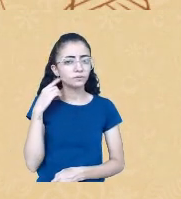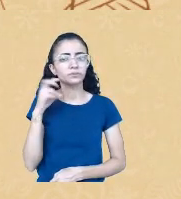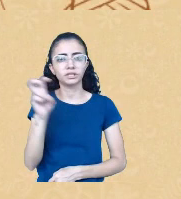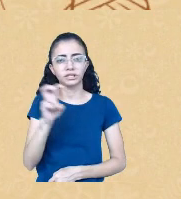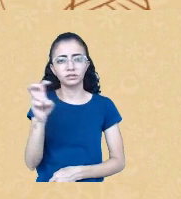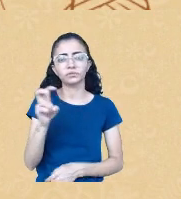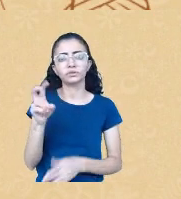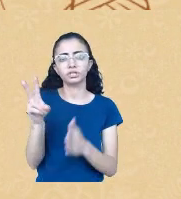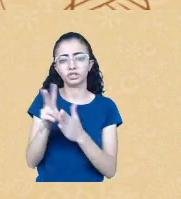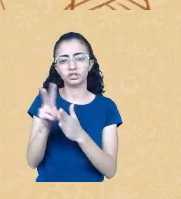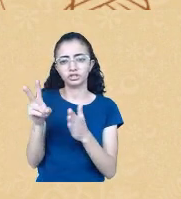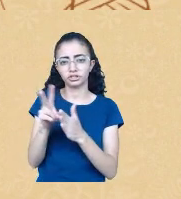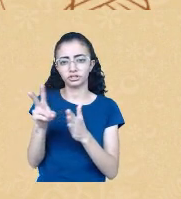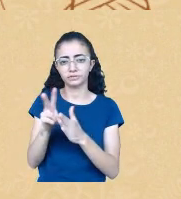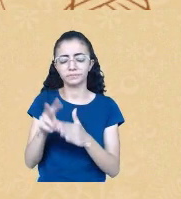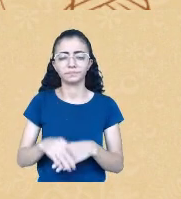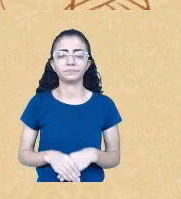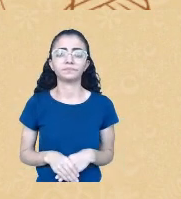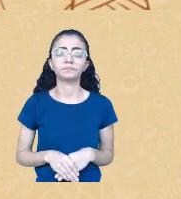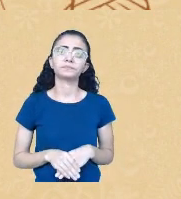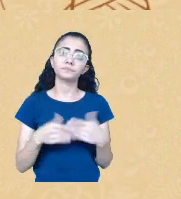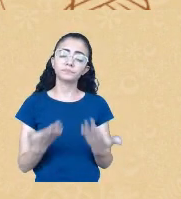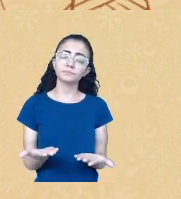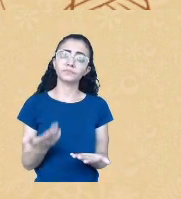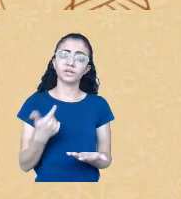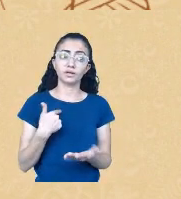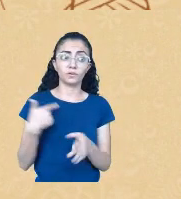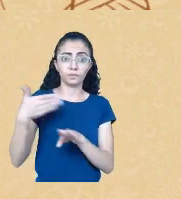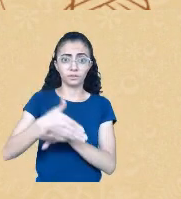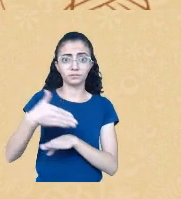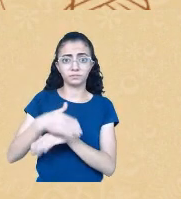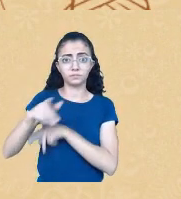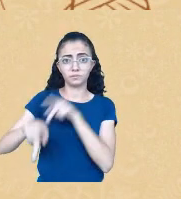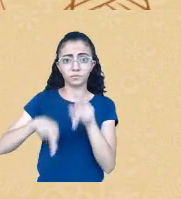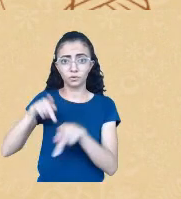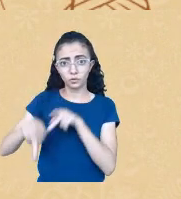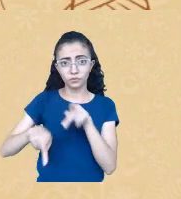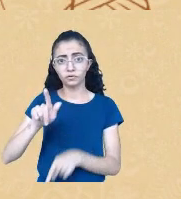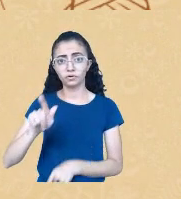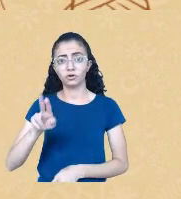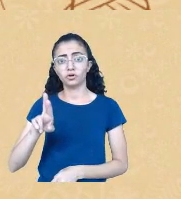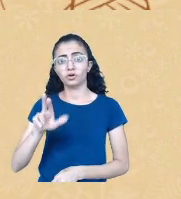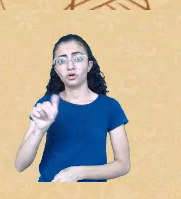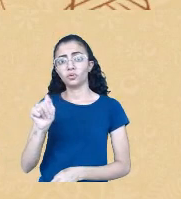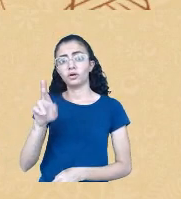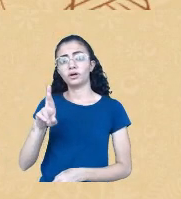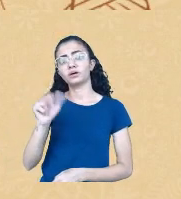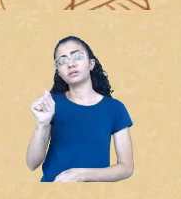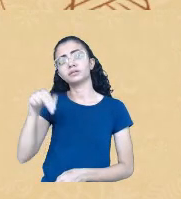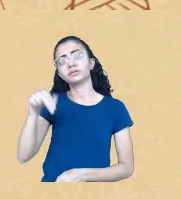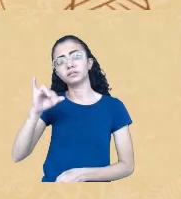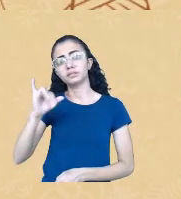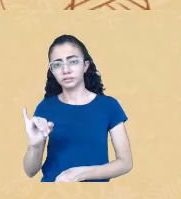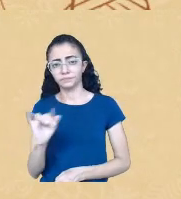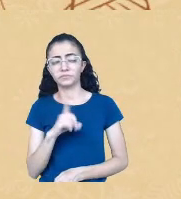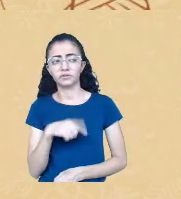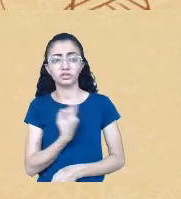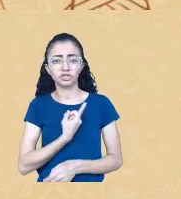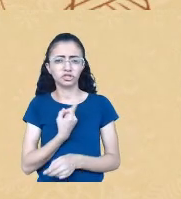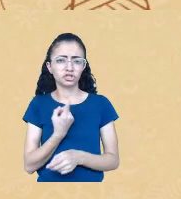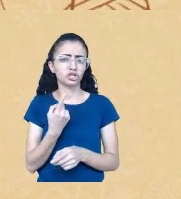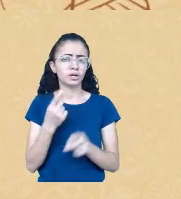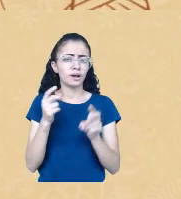território, por exemplo, faz parte do povo guarani. Então, quando a gente utiliza a palavra povo, é um termo